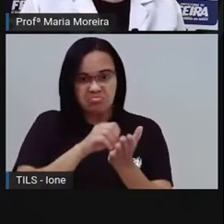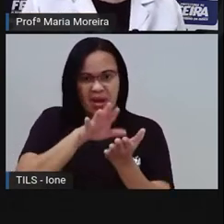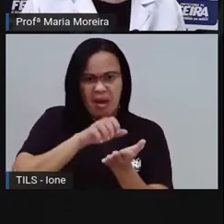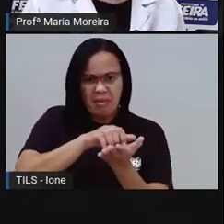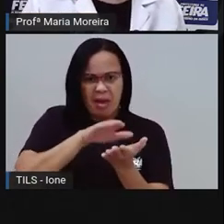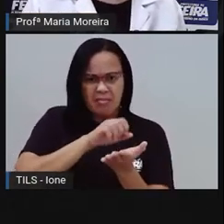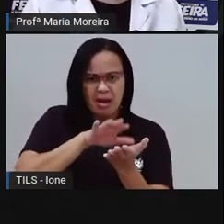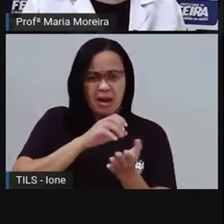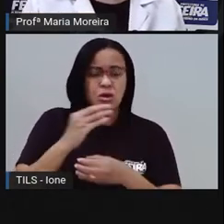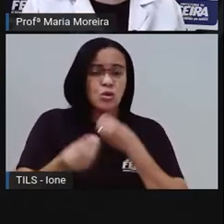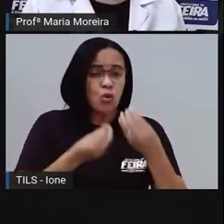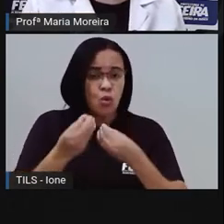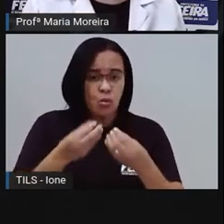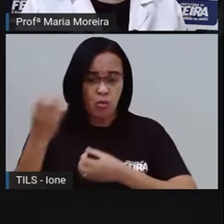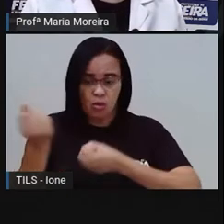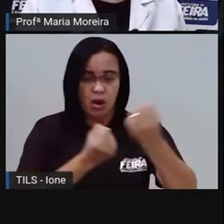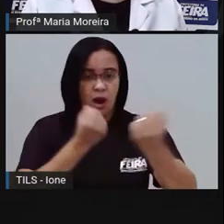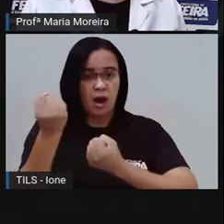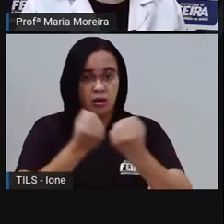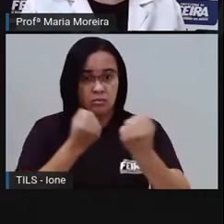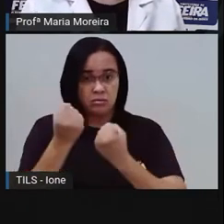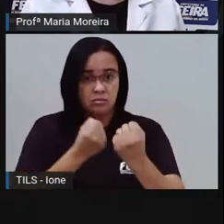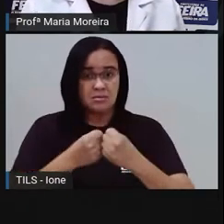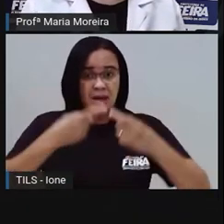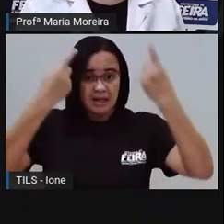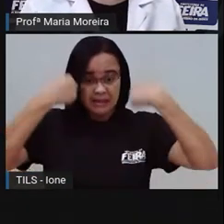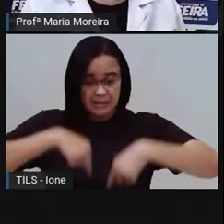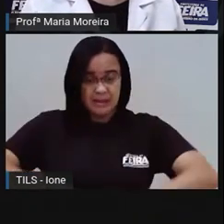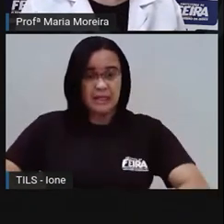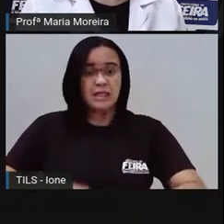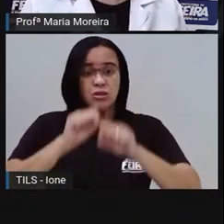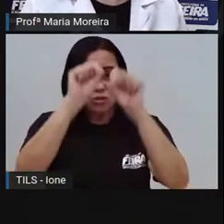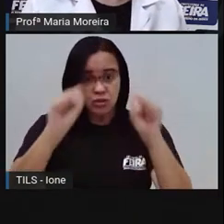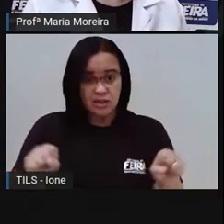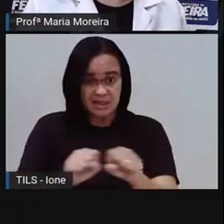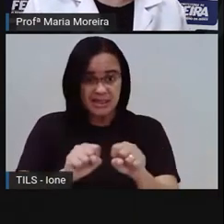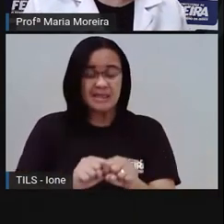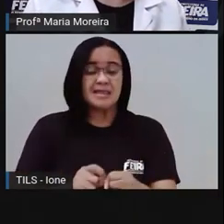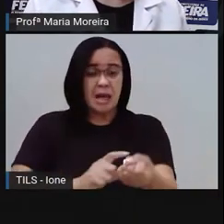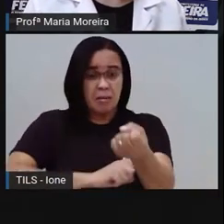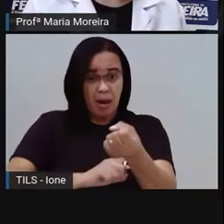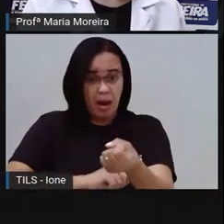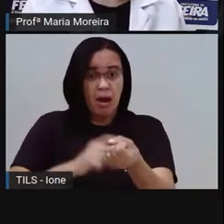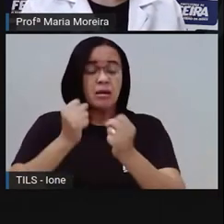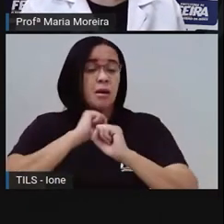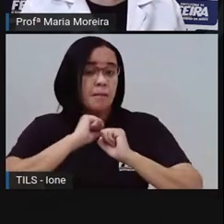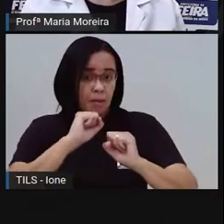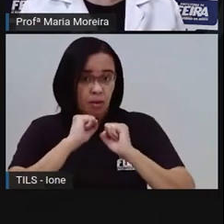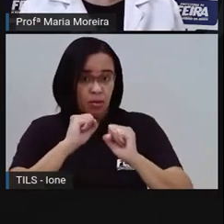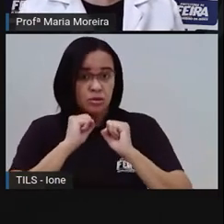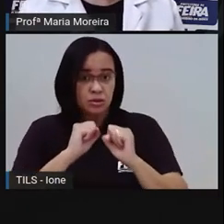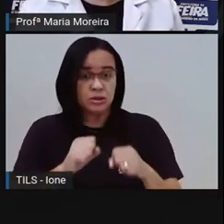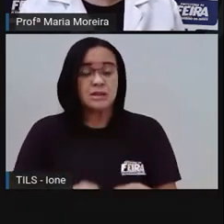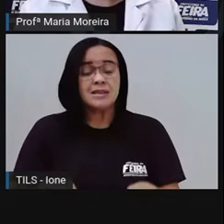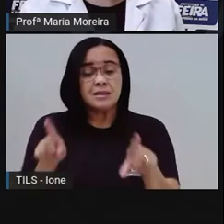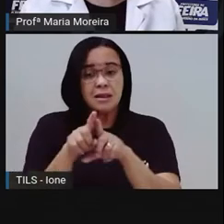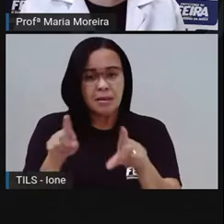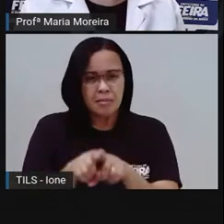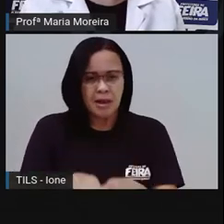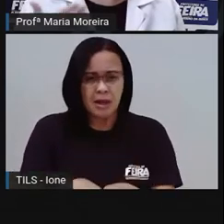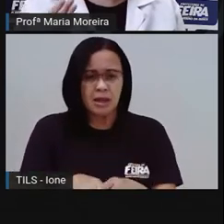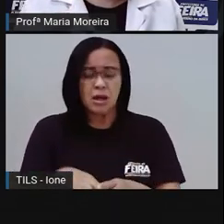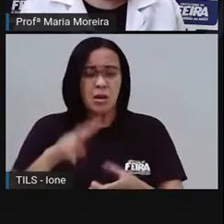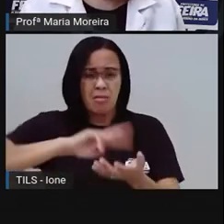E ele afeta o nosso sistema nervoso. Convulsões e redução do aprendizado em crianças.